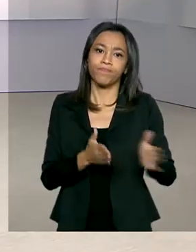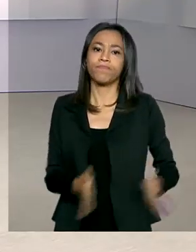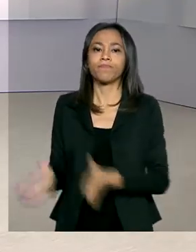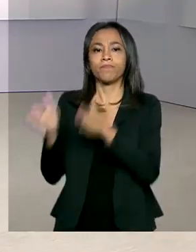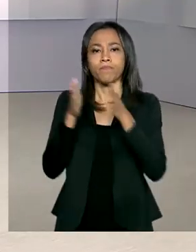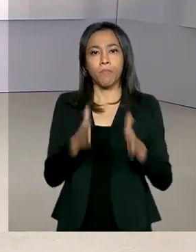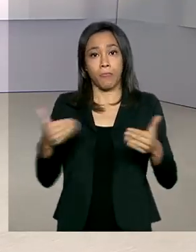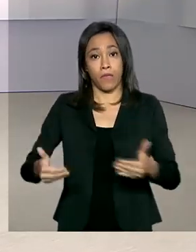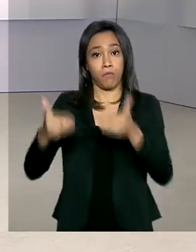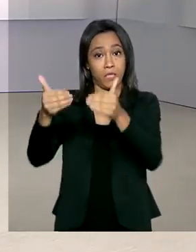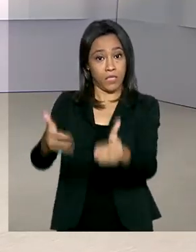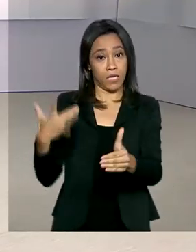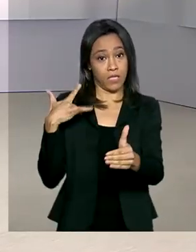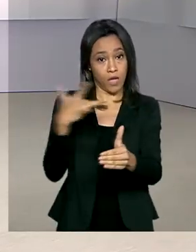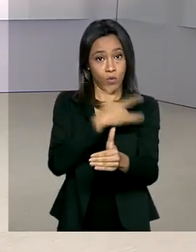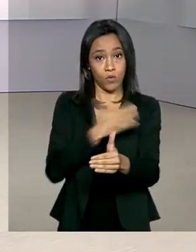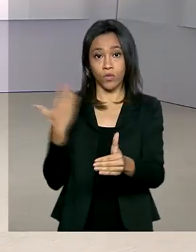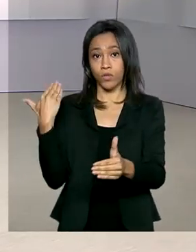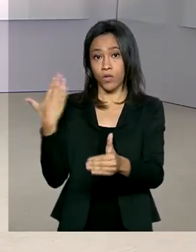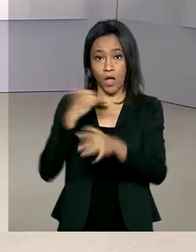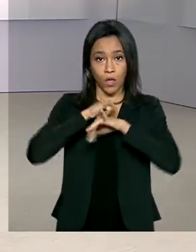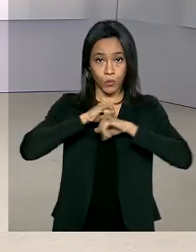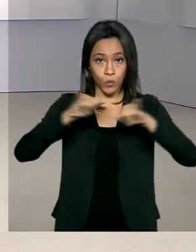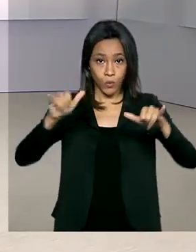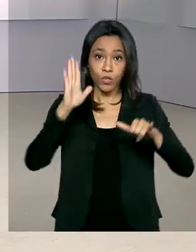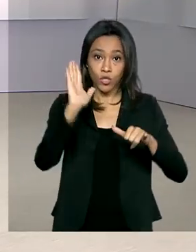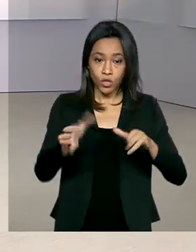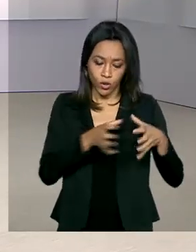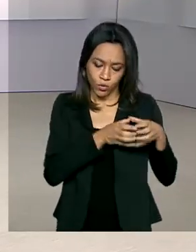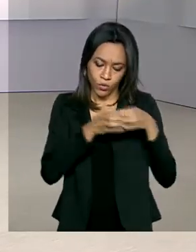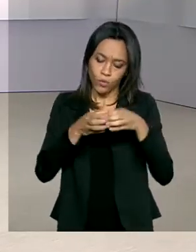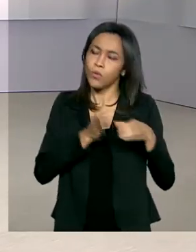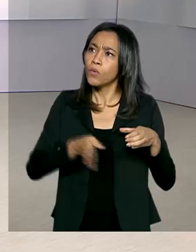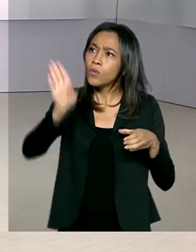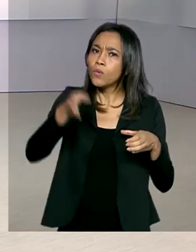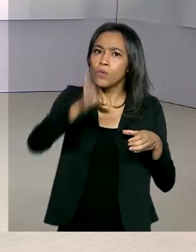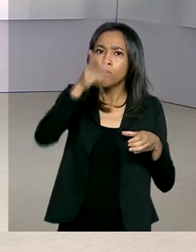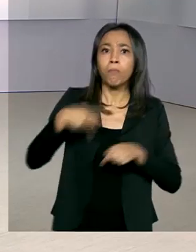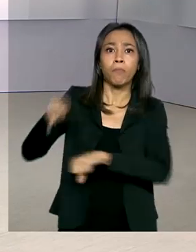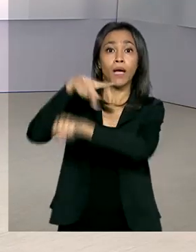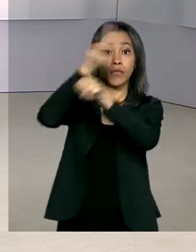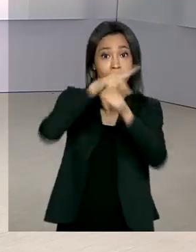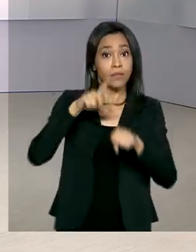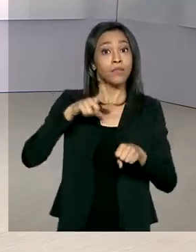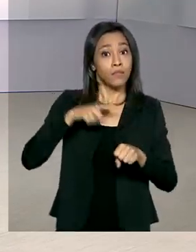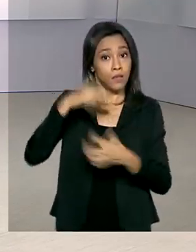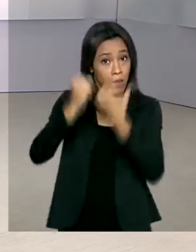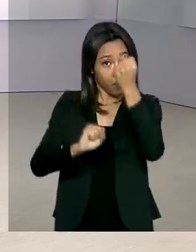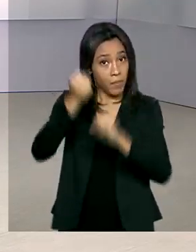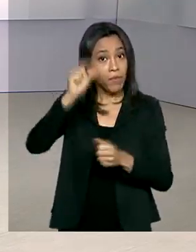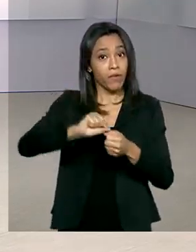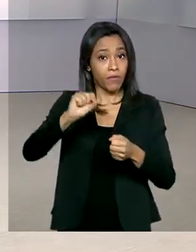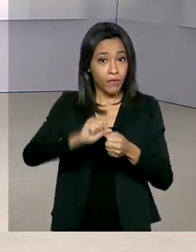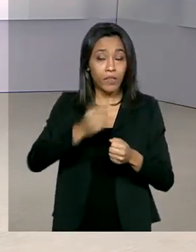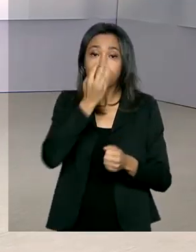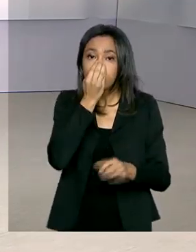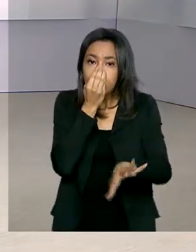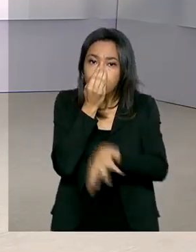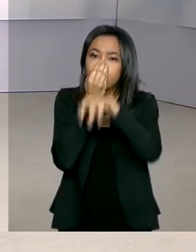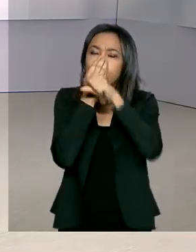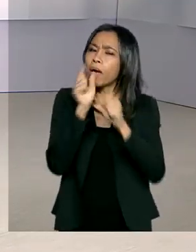Ministério da Saúde anunciou que está enviando técnicos para países onde há empresas que produzem respiradores para fazer